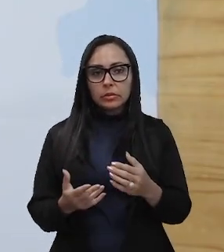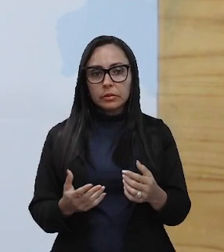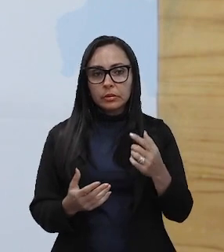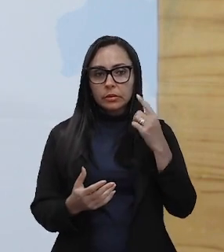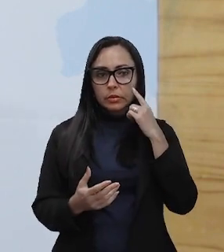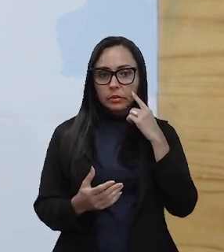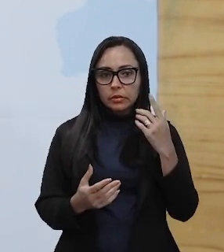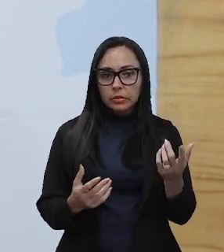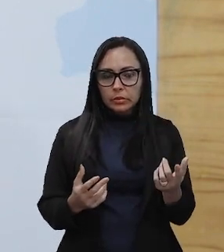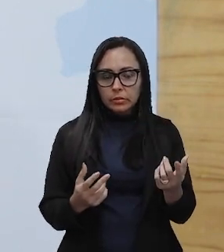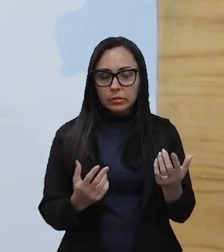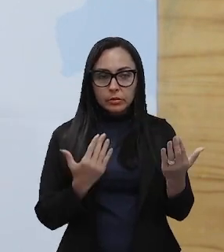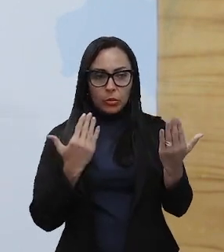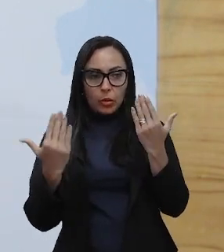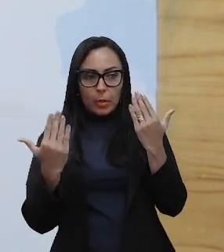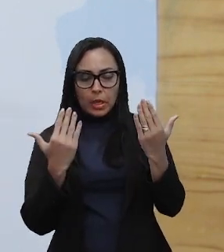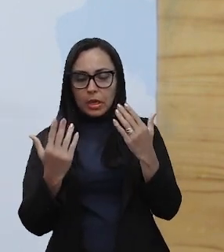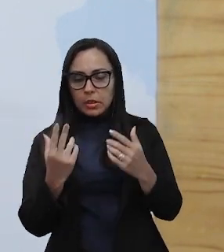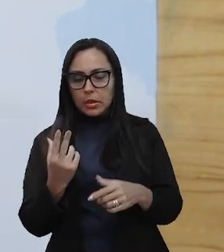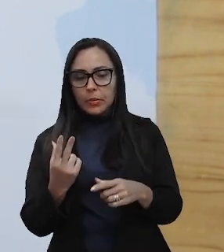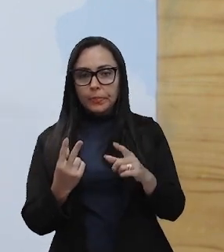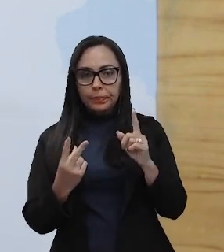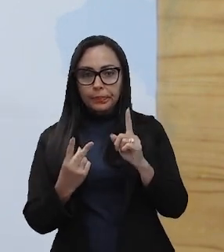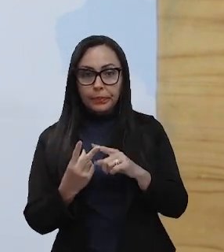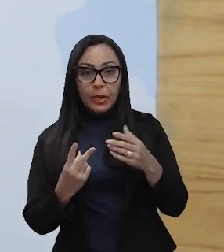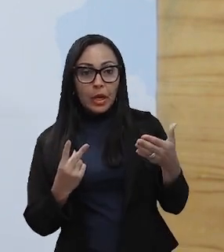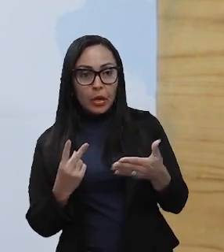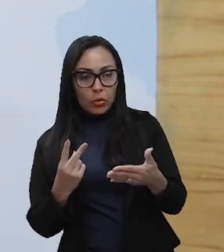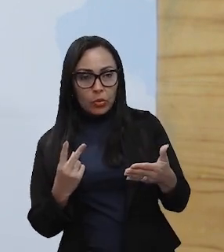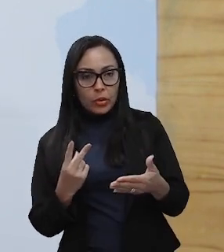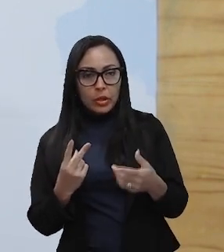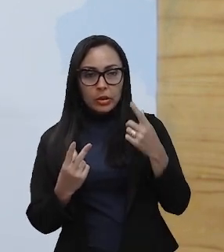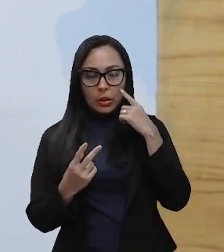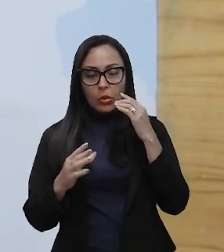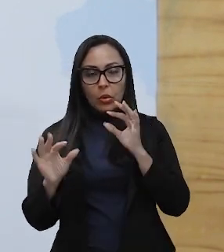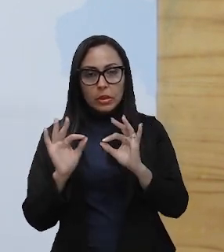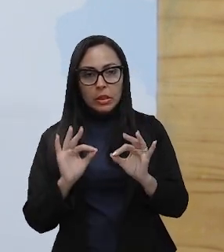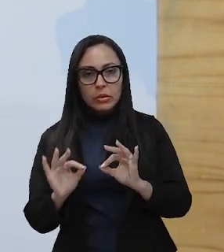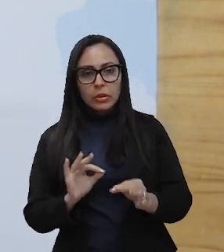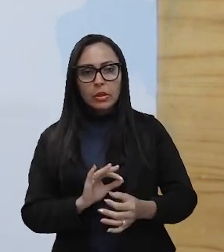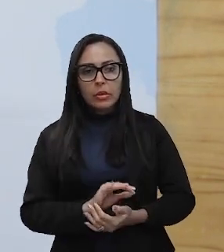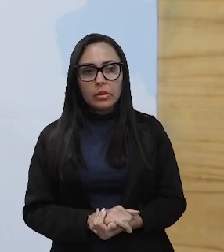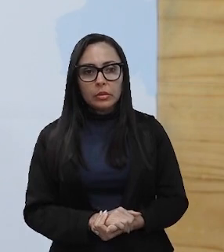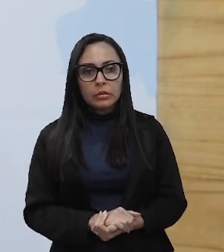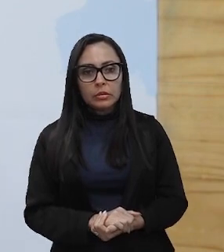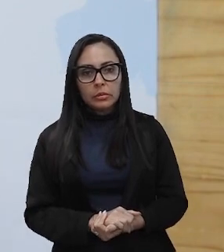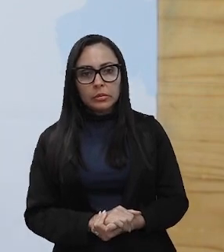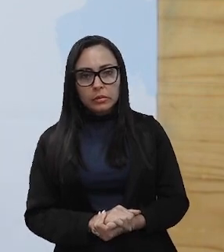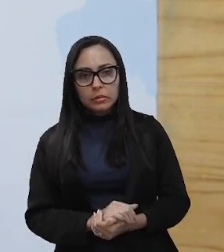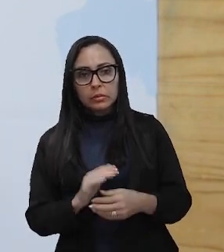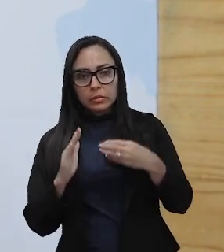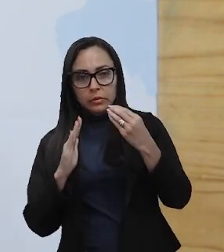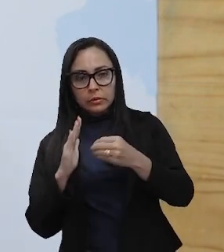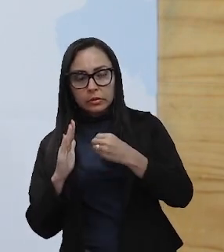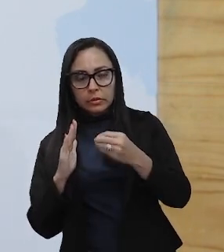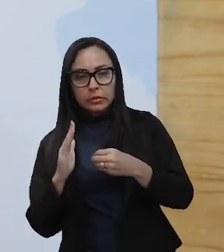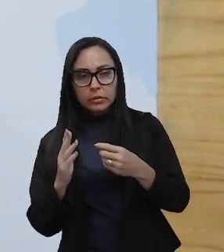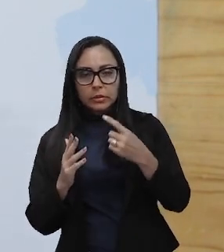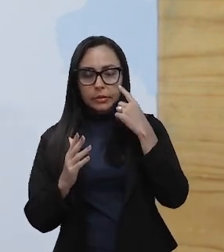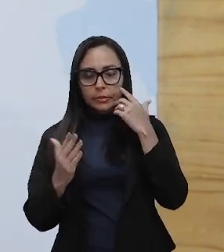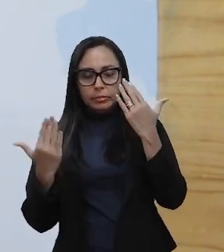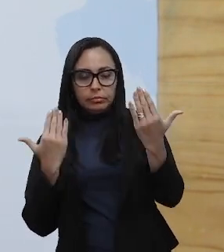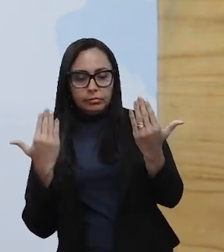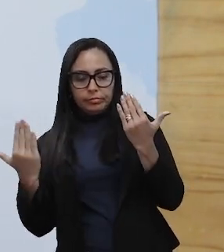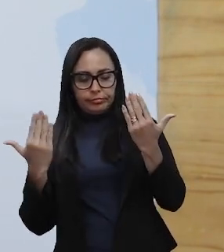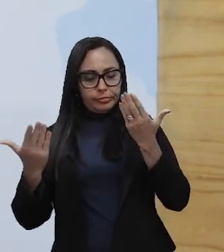organizacional, certo? Agora a gente está tratando sobre a ergonomia organizacional e o design de interiores, estabelecendo uma